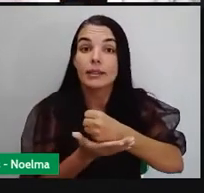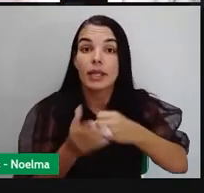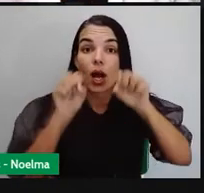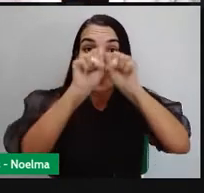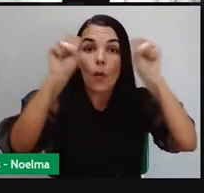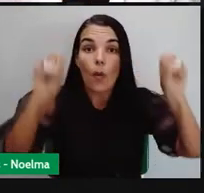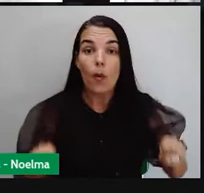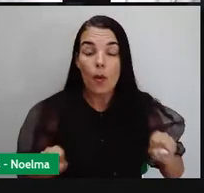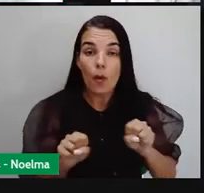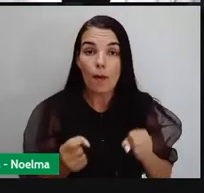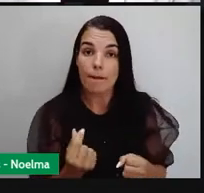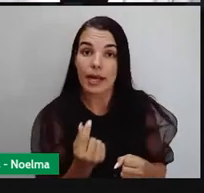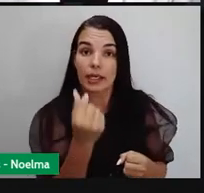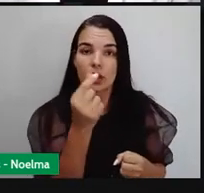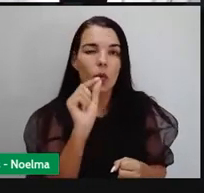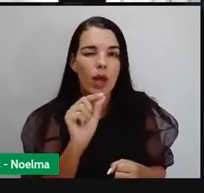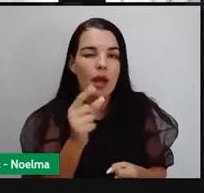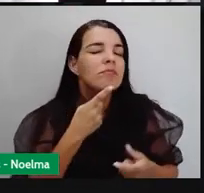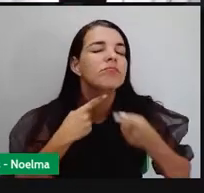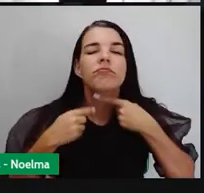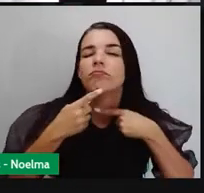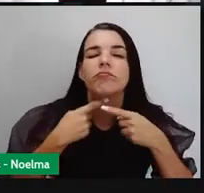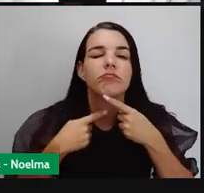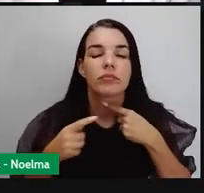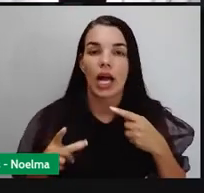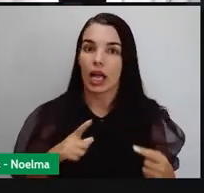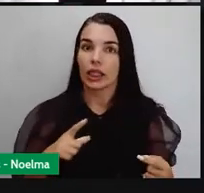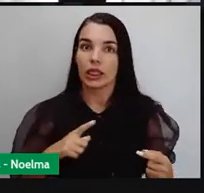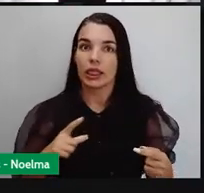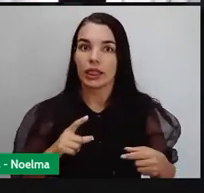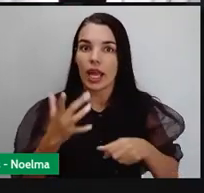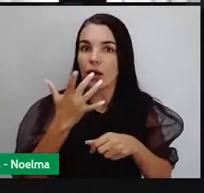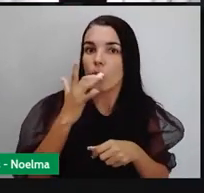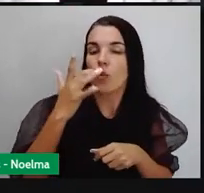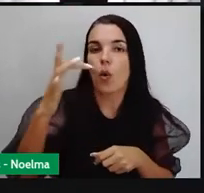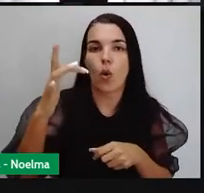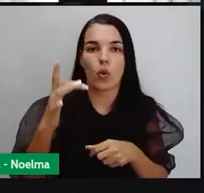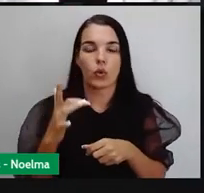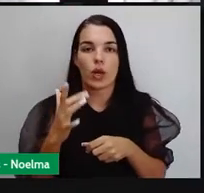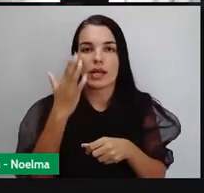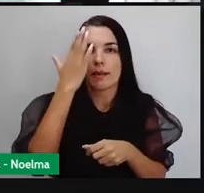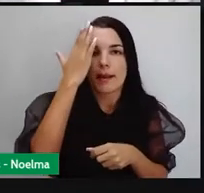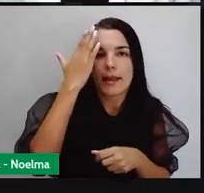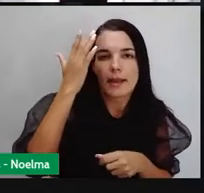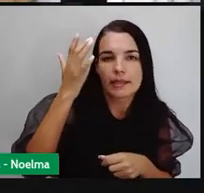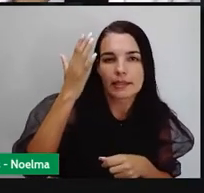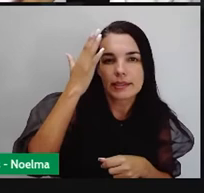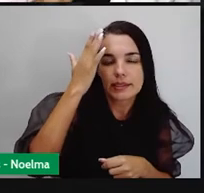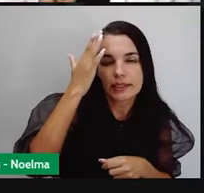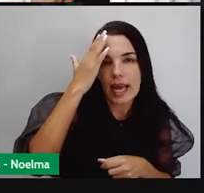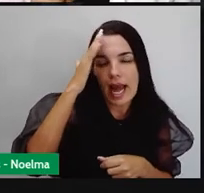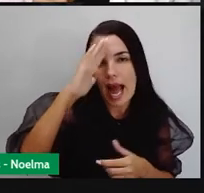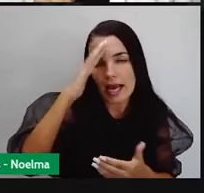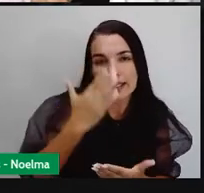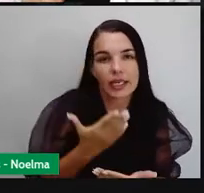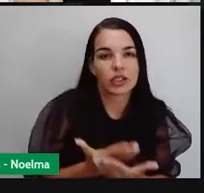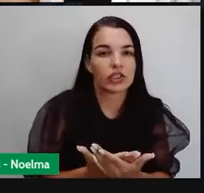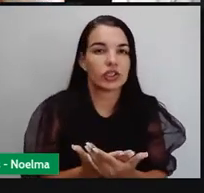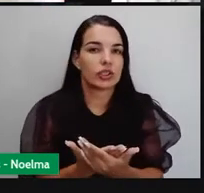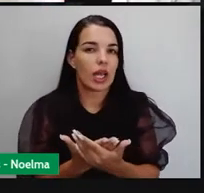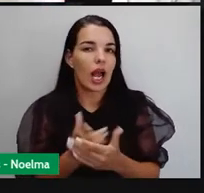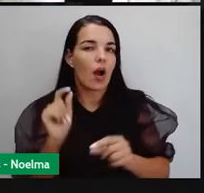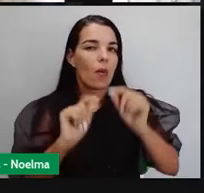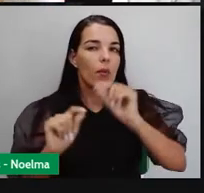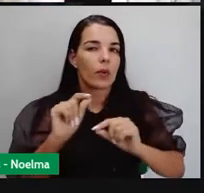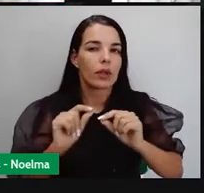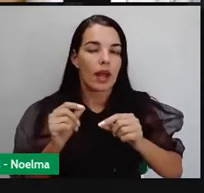Essa obsessão pelo ouro. Essa crença de que o ouro era a grande, guarda essa palavra que também é importante,